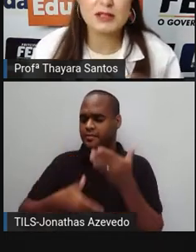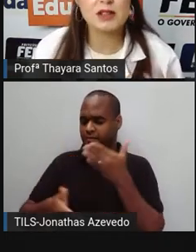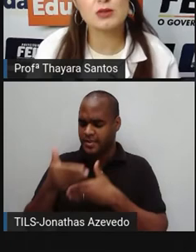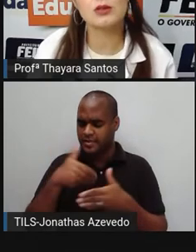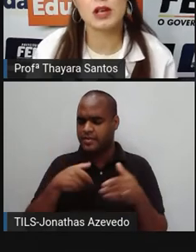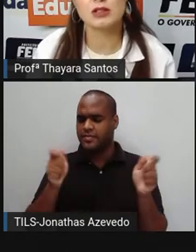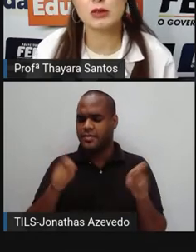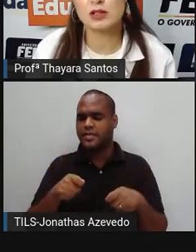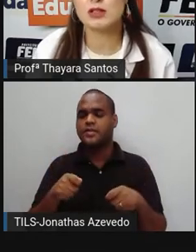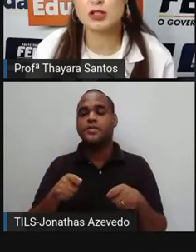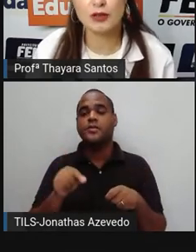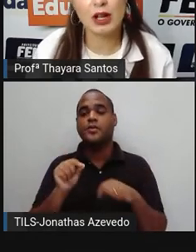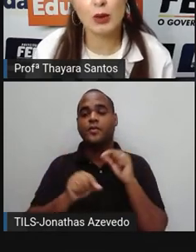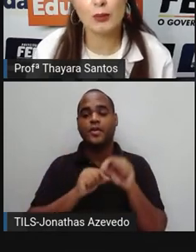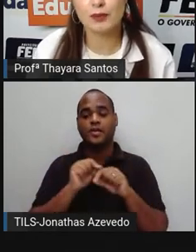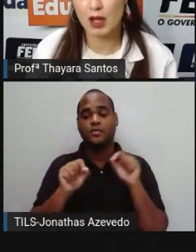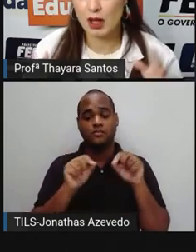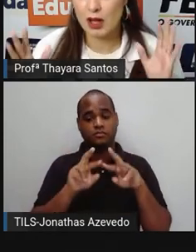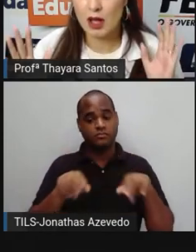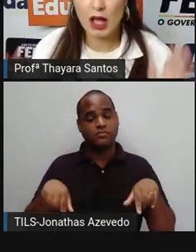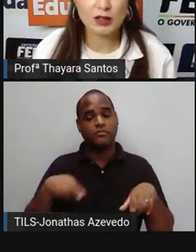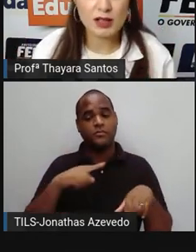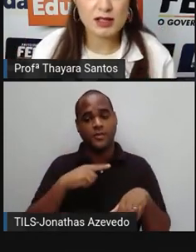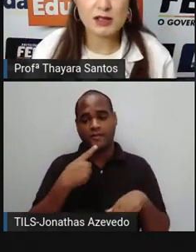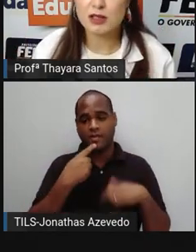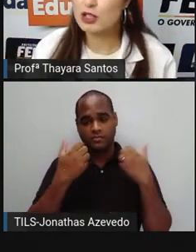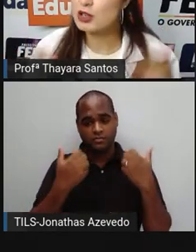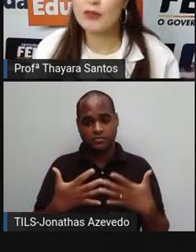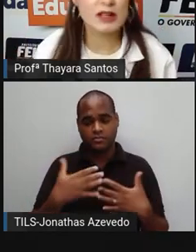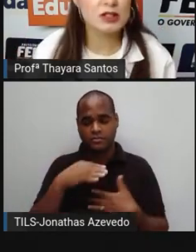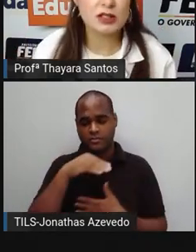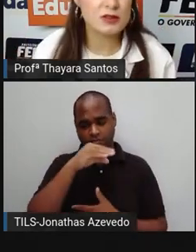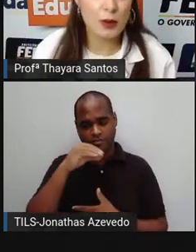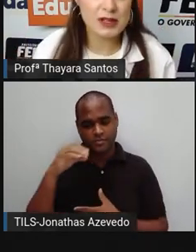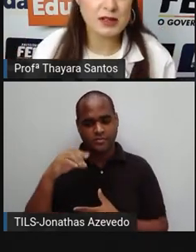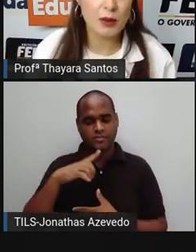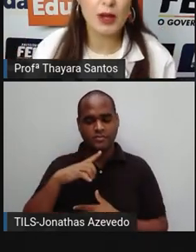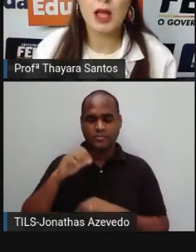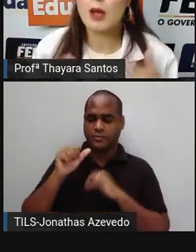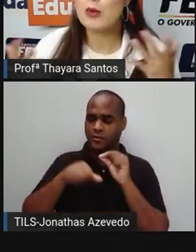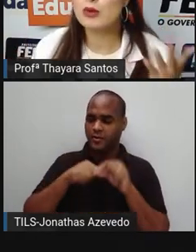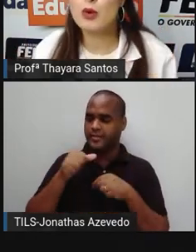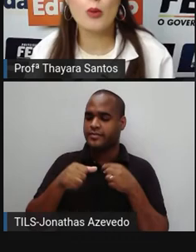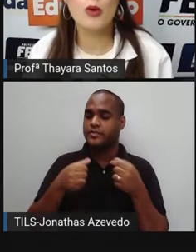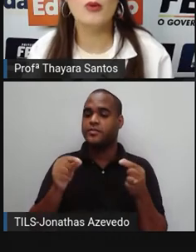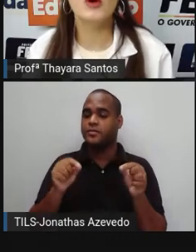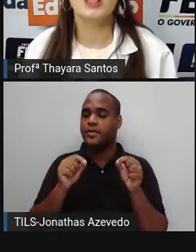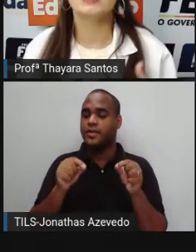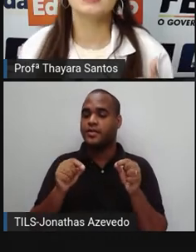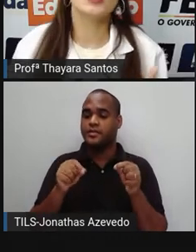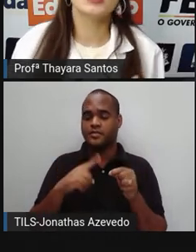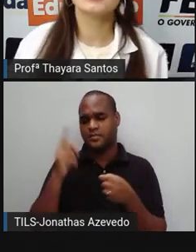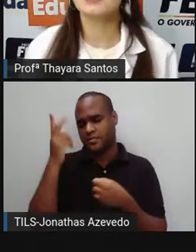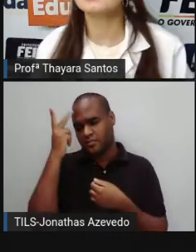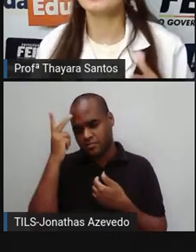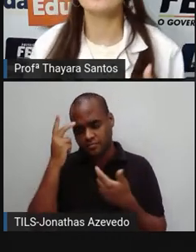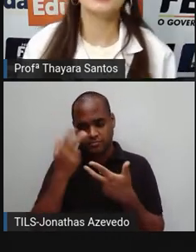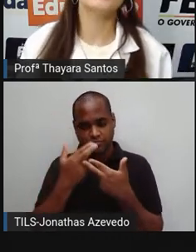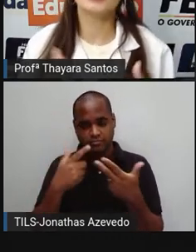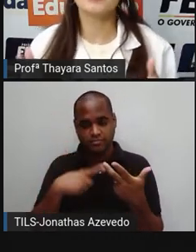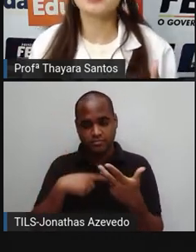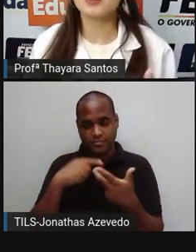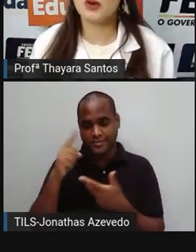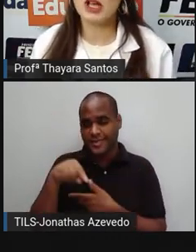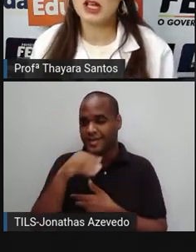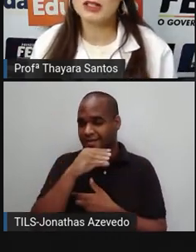isso? Pelas questões que a gente já falou. Adolescência, gente, é uma fase de transformação. É muito comum, na adolescência, ter um